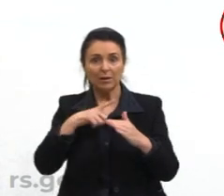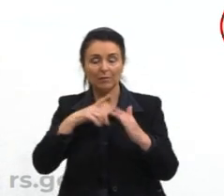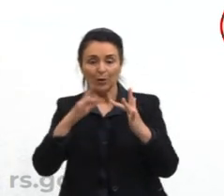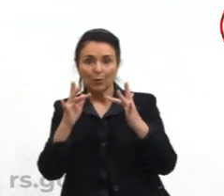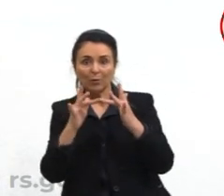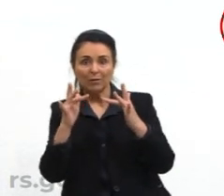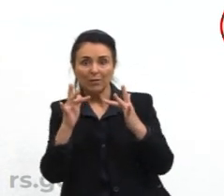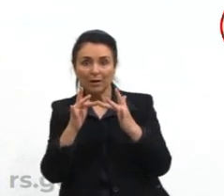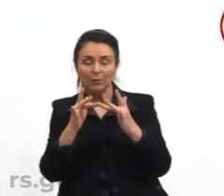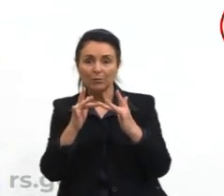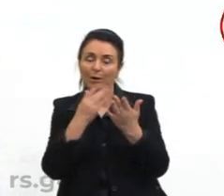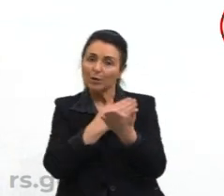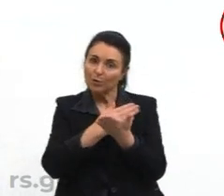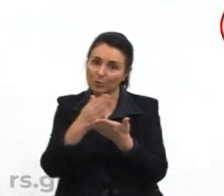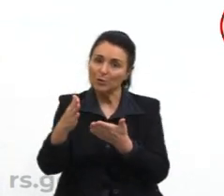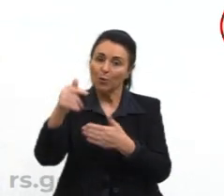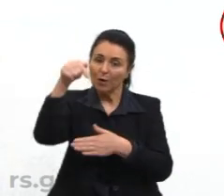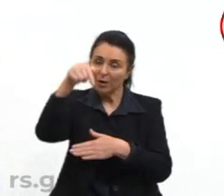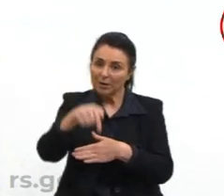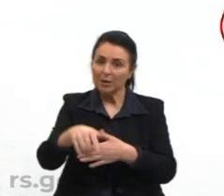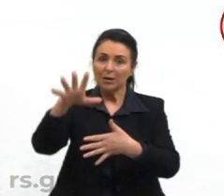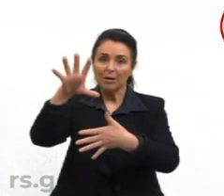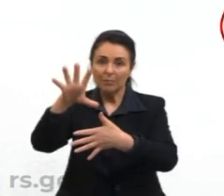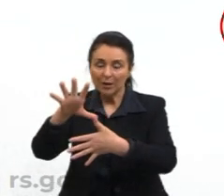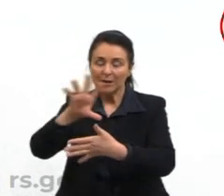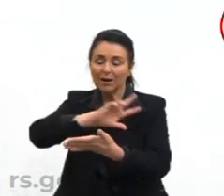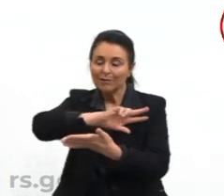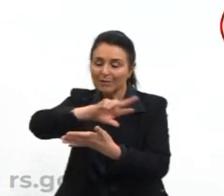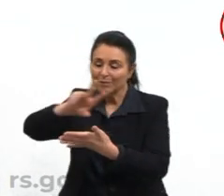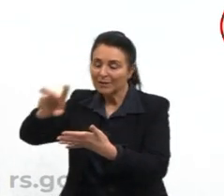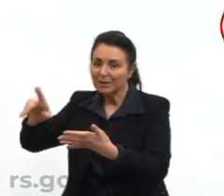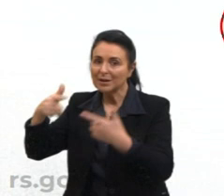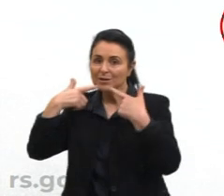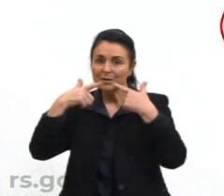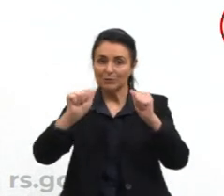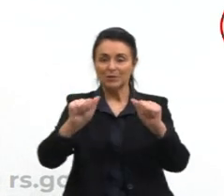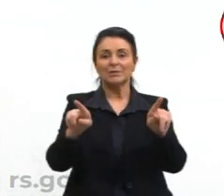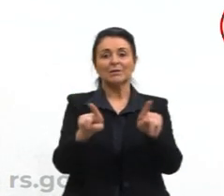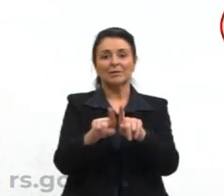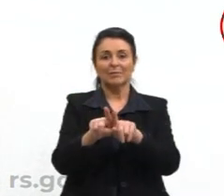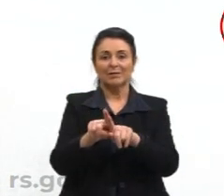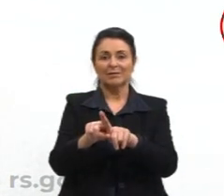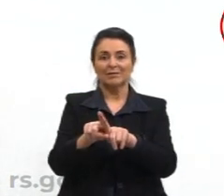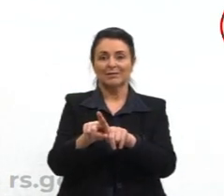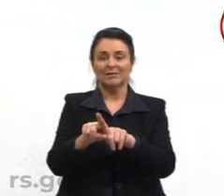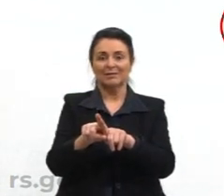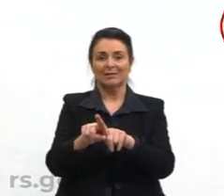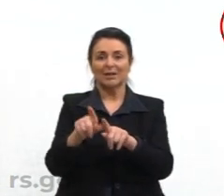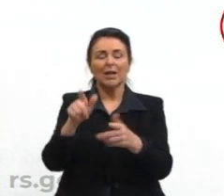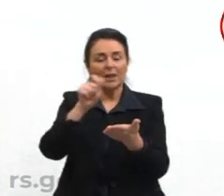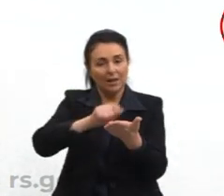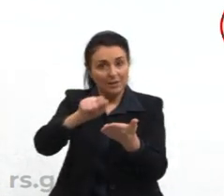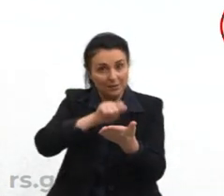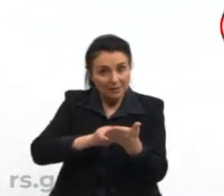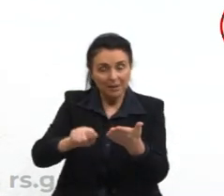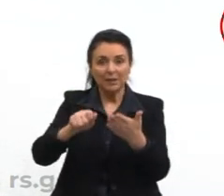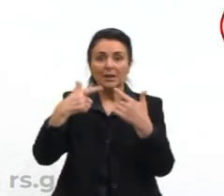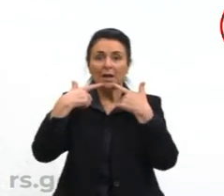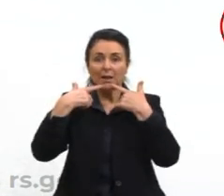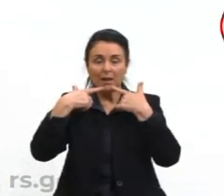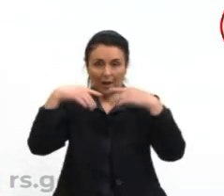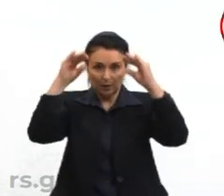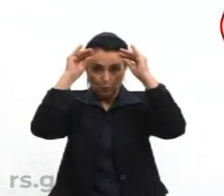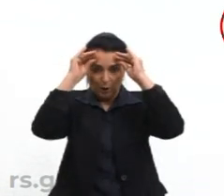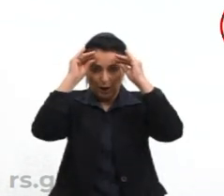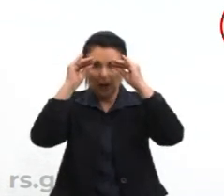essa variedade linguística que encontramos. Que encontramos tanto na escrita como na linguagem formal,